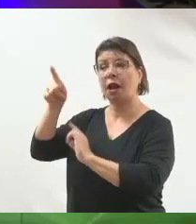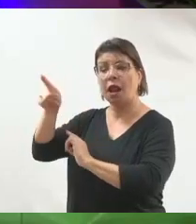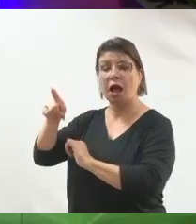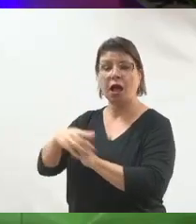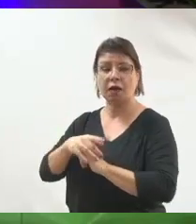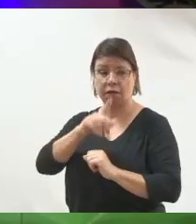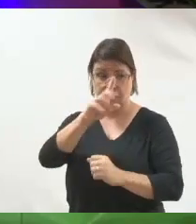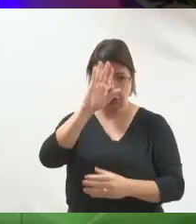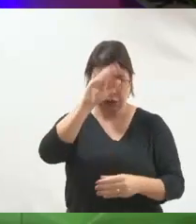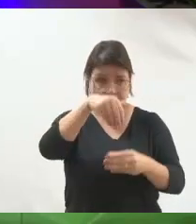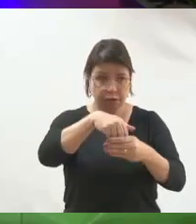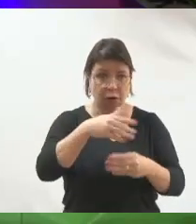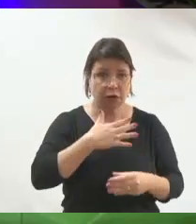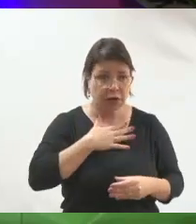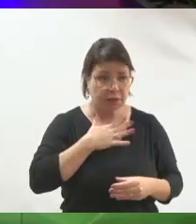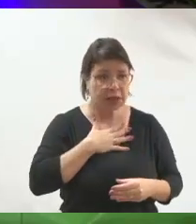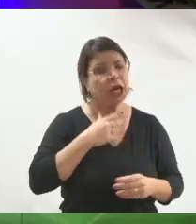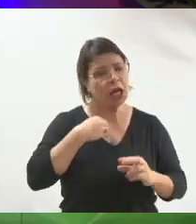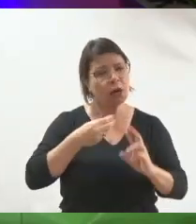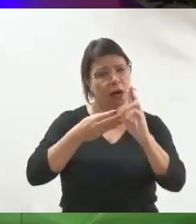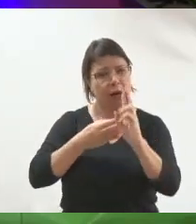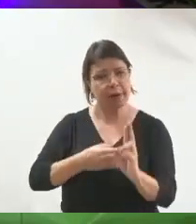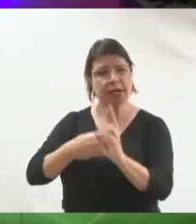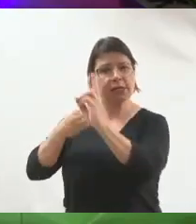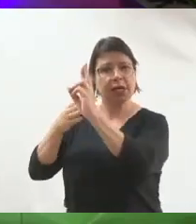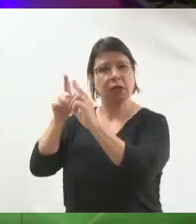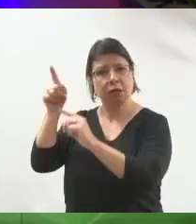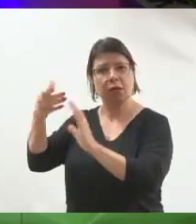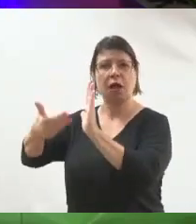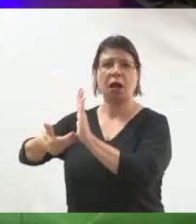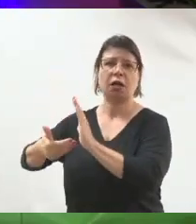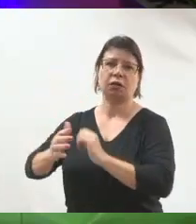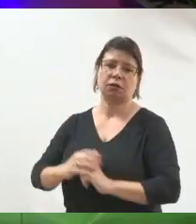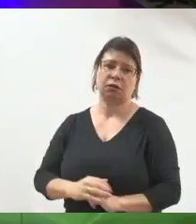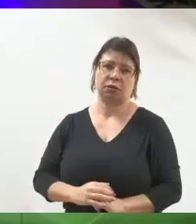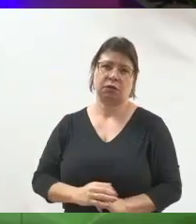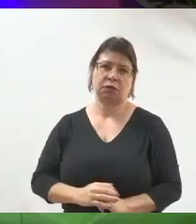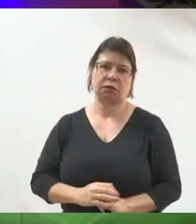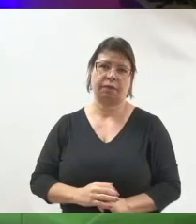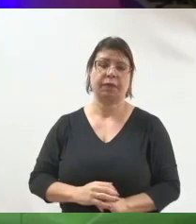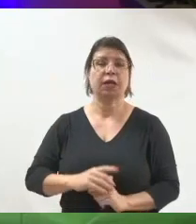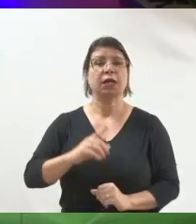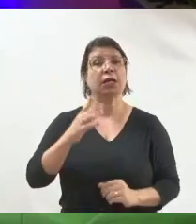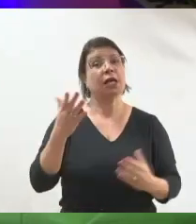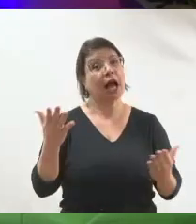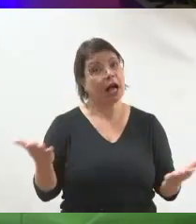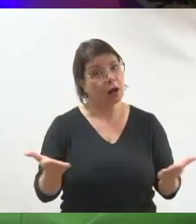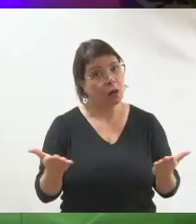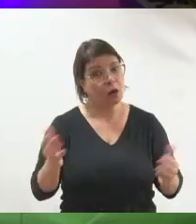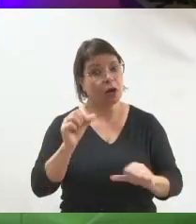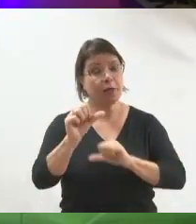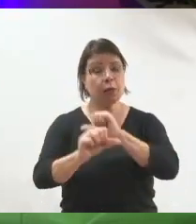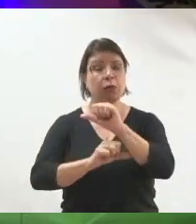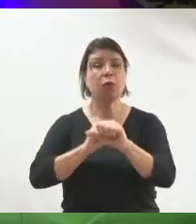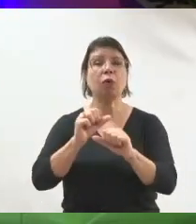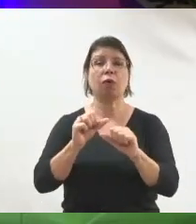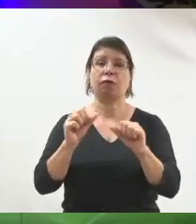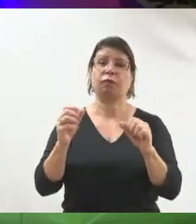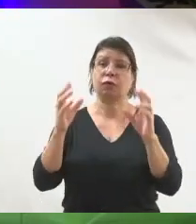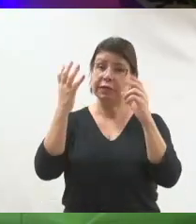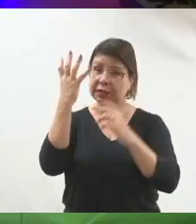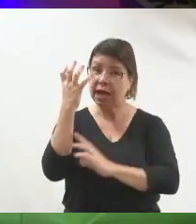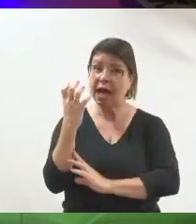ser o representante dessas pautas aqui. Então, na hora que você vai falar de candidatura, você começa a motivar essa pessoa